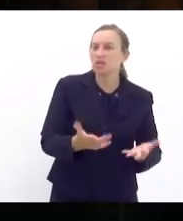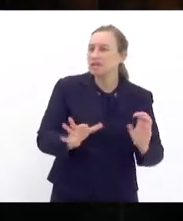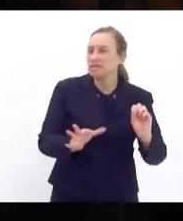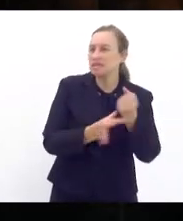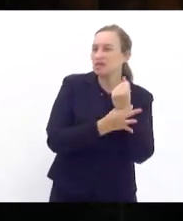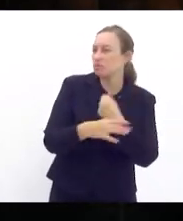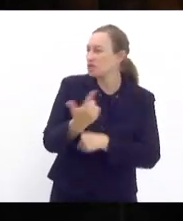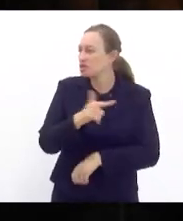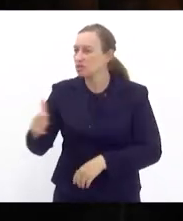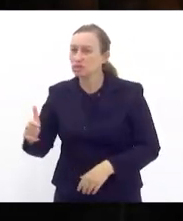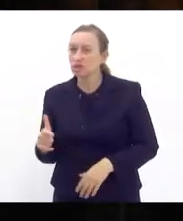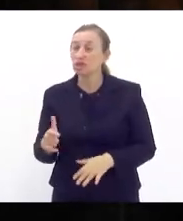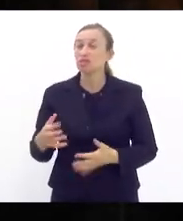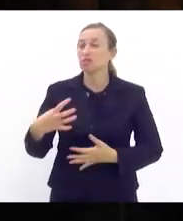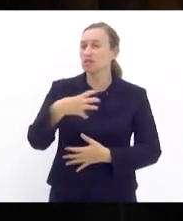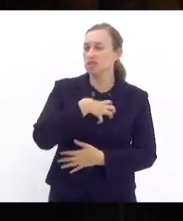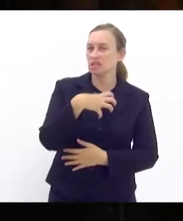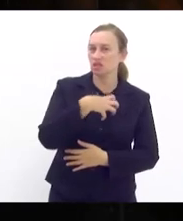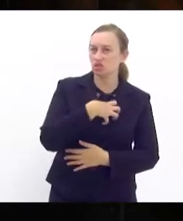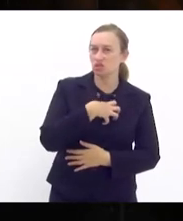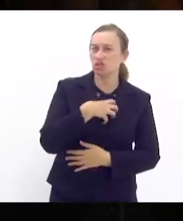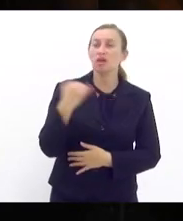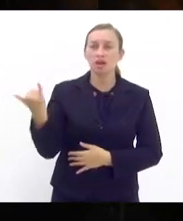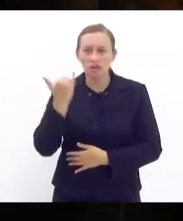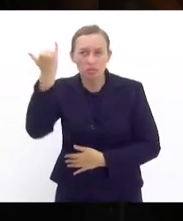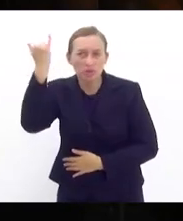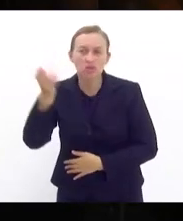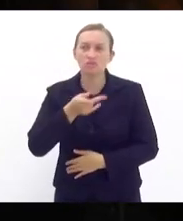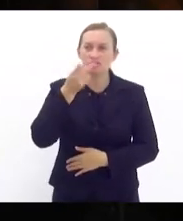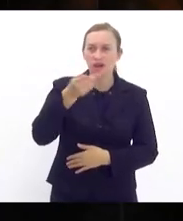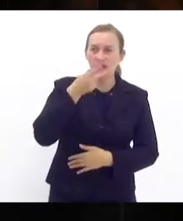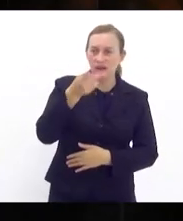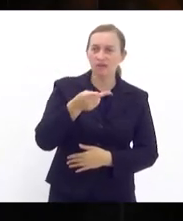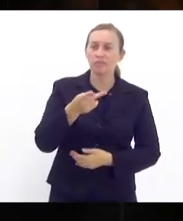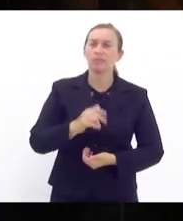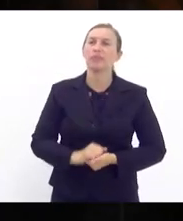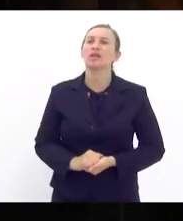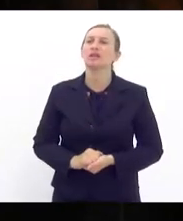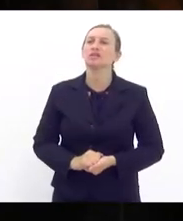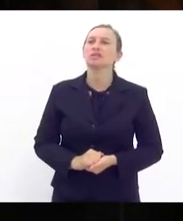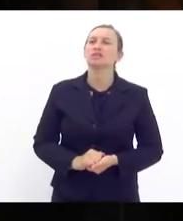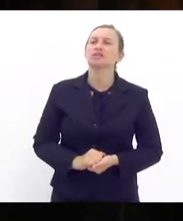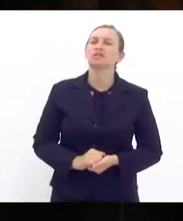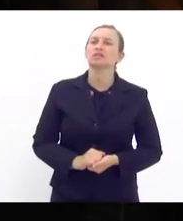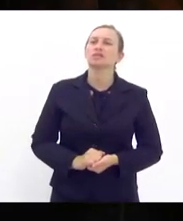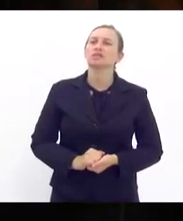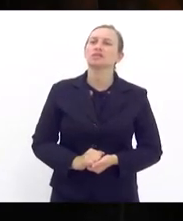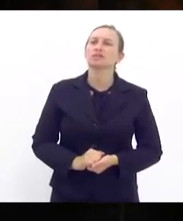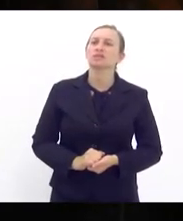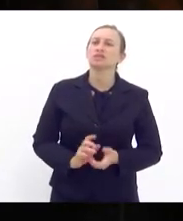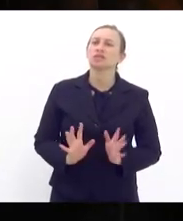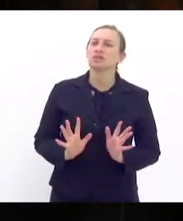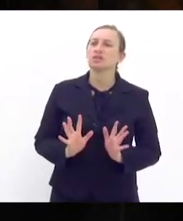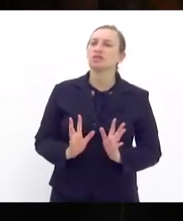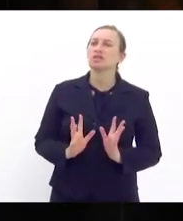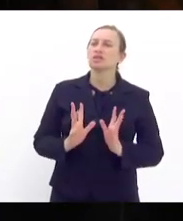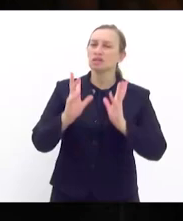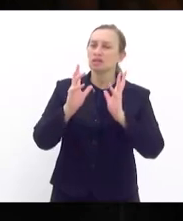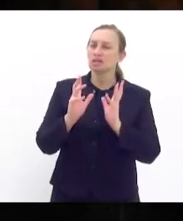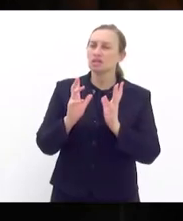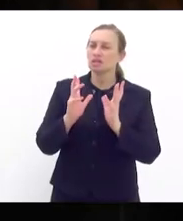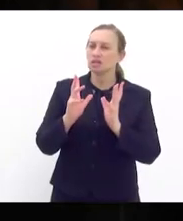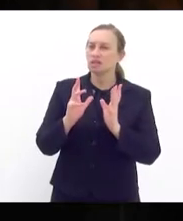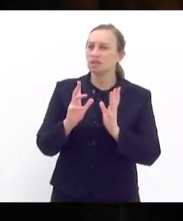população então nesse sentido é importante dizer da finalidade do PL das fake news